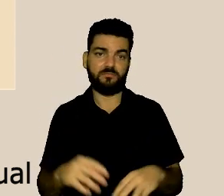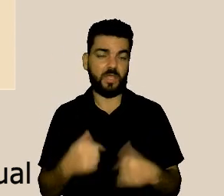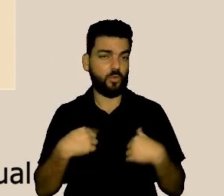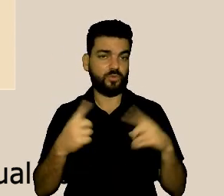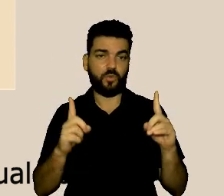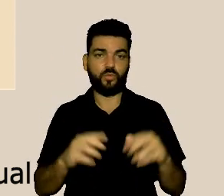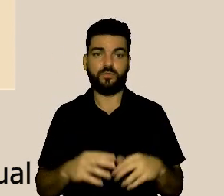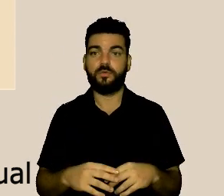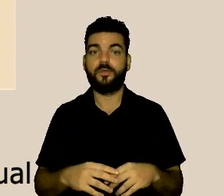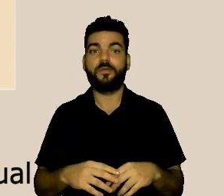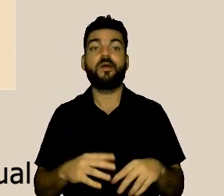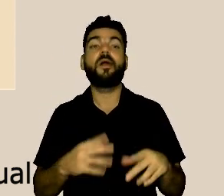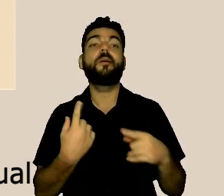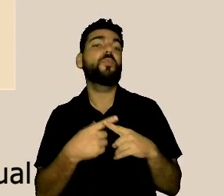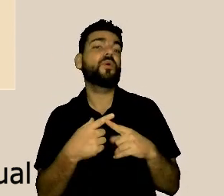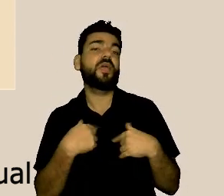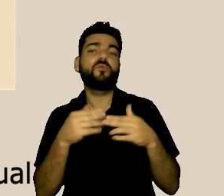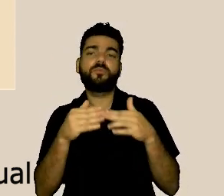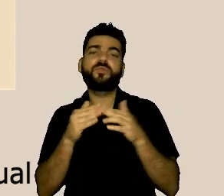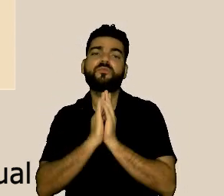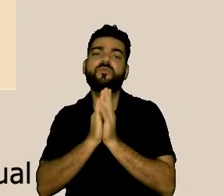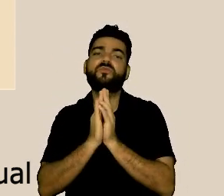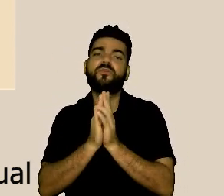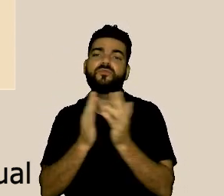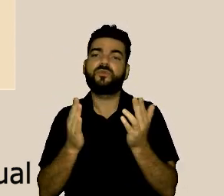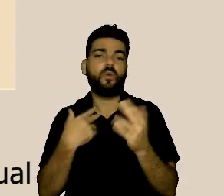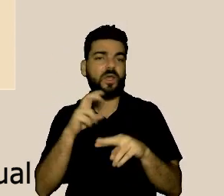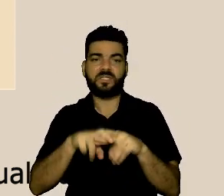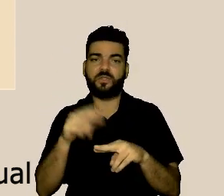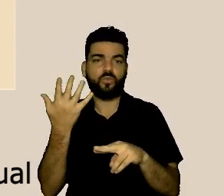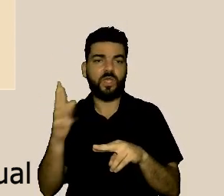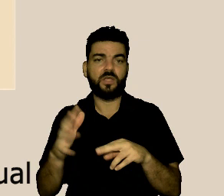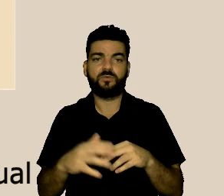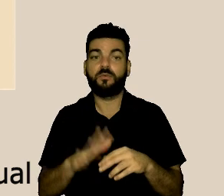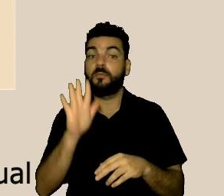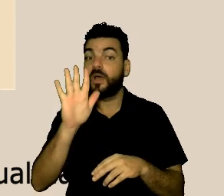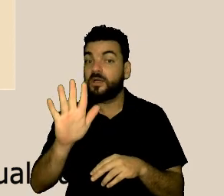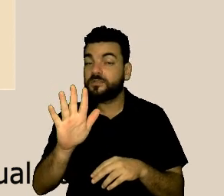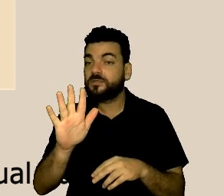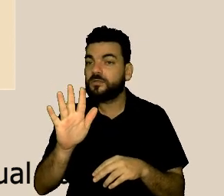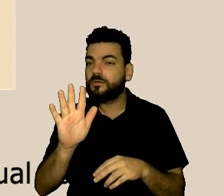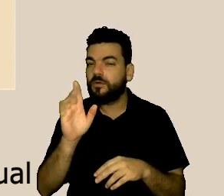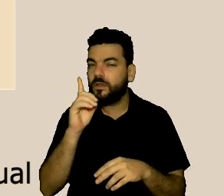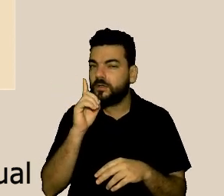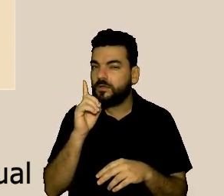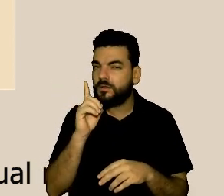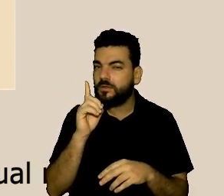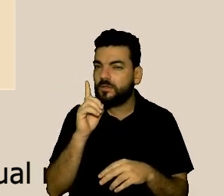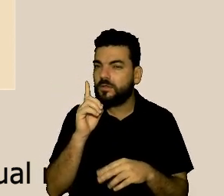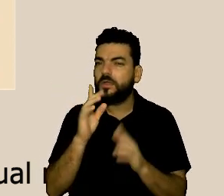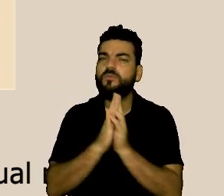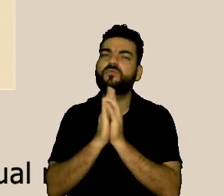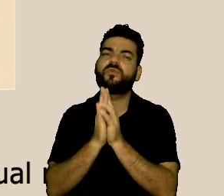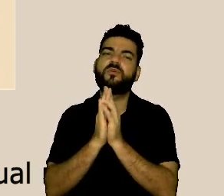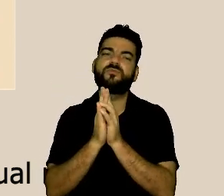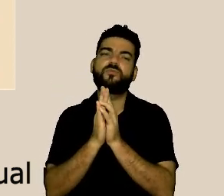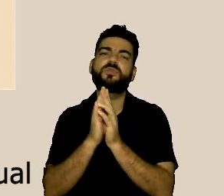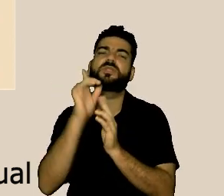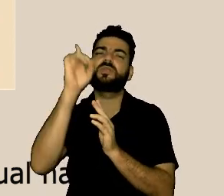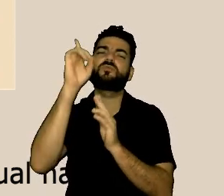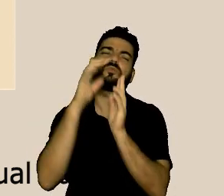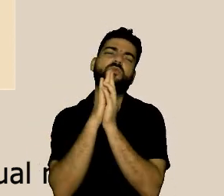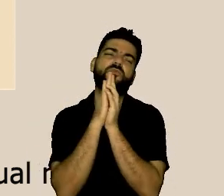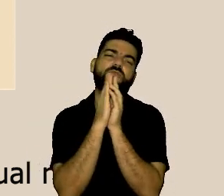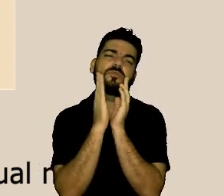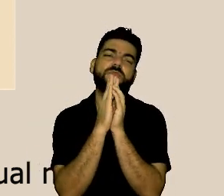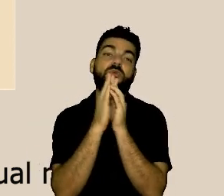pessoa fala assim, olha, eu vou pedir antes de sentar. Ele diz assim, pelo amor de Deus, o